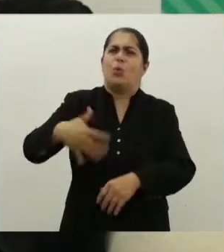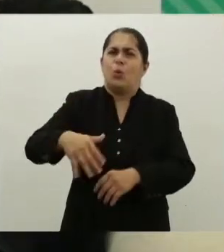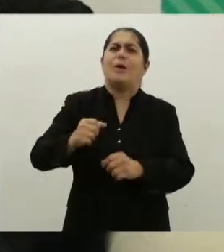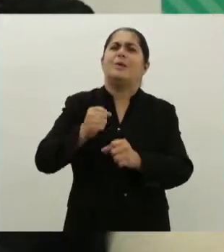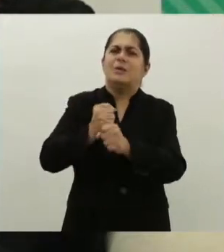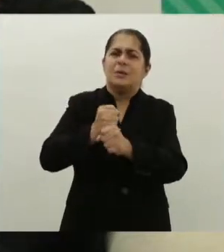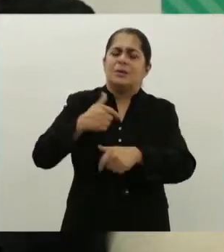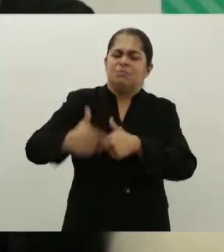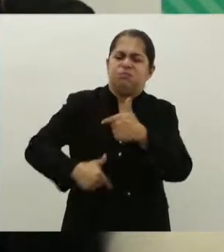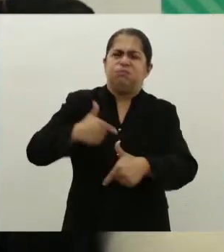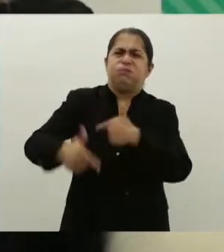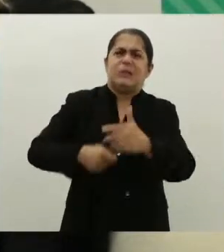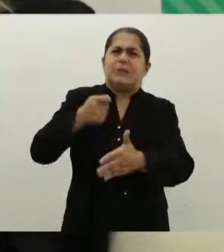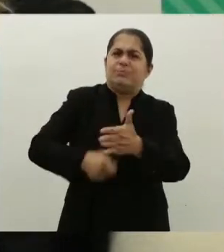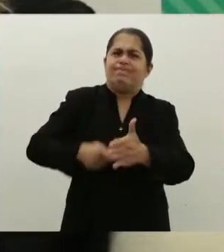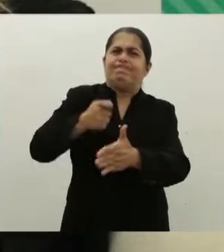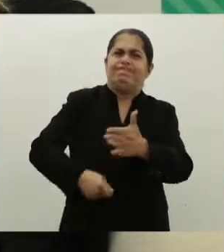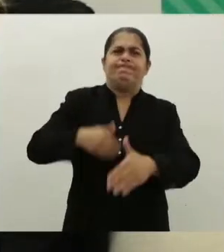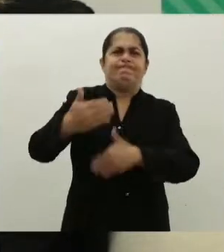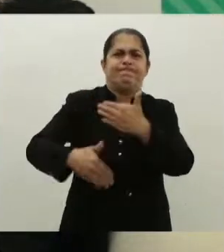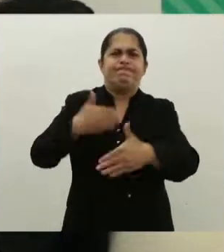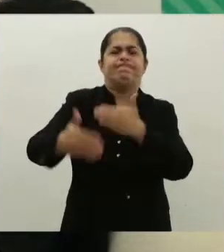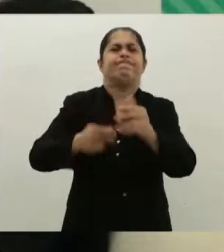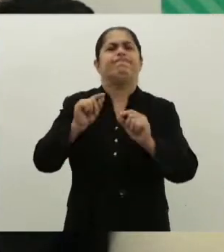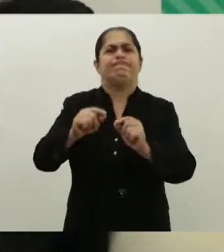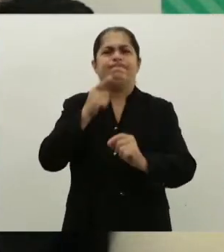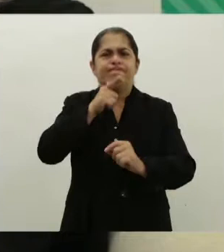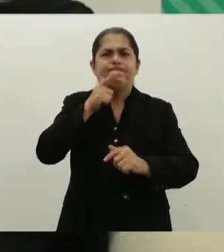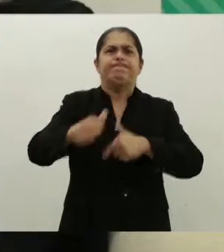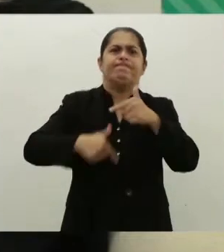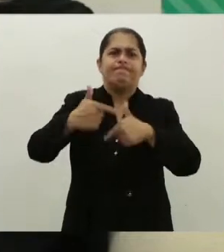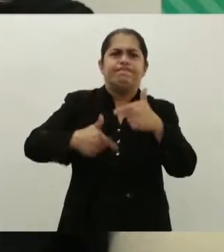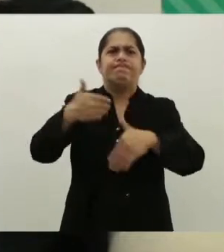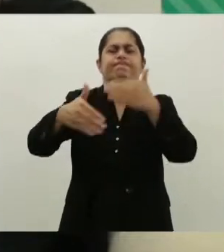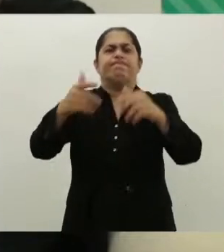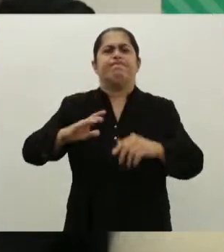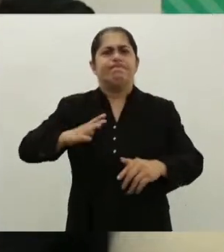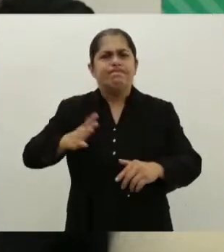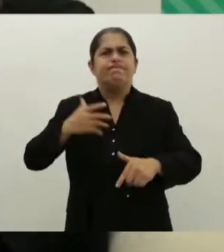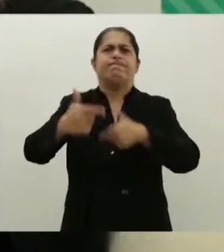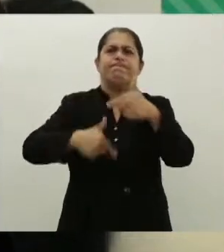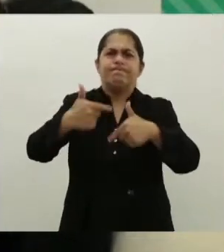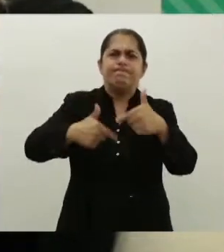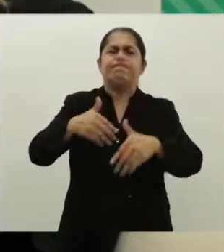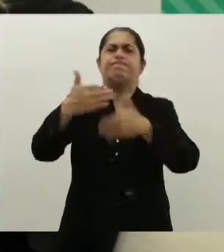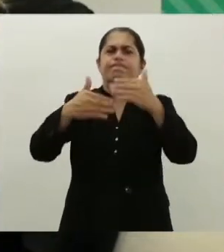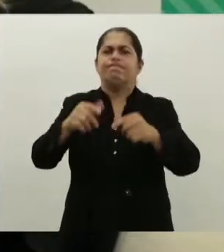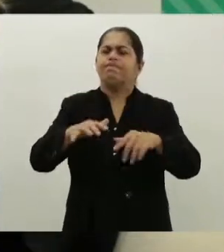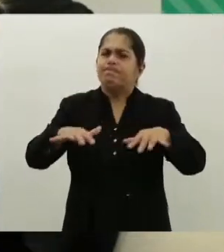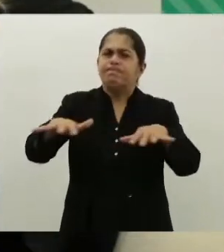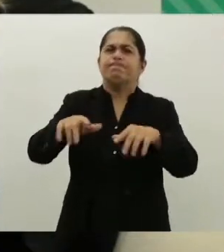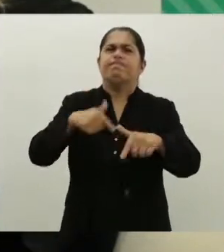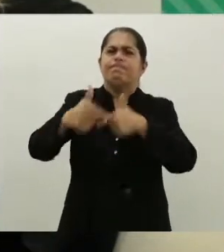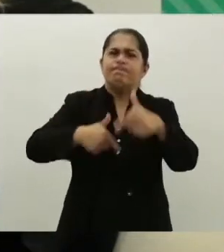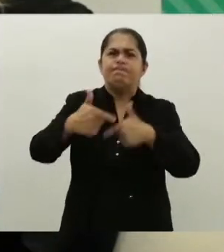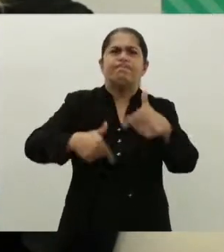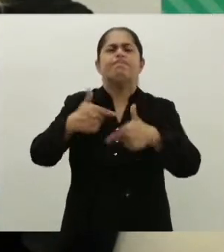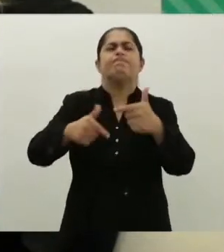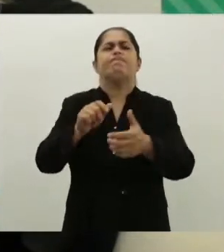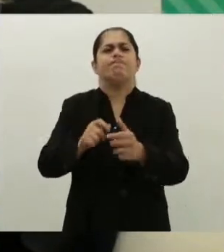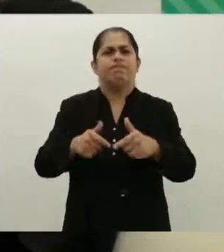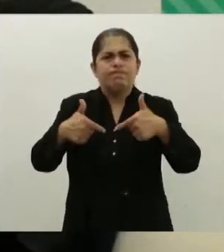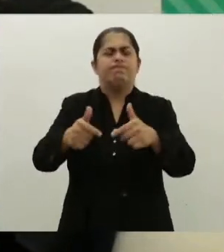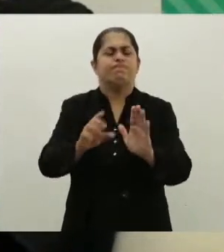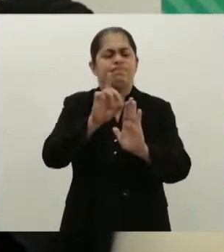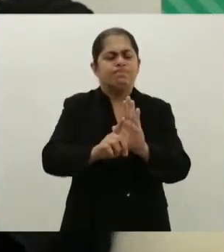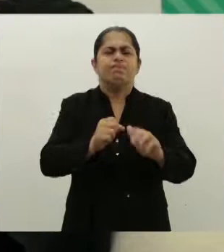anos, foram muitas lutas, foram, acho que, fruto de muita coragem de todos os atores que trabalham